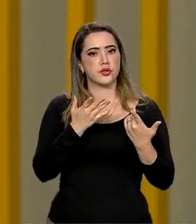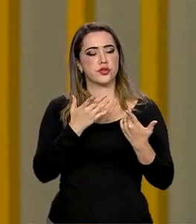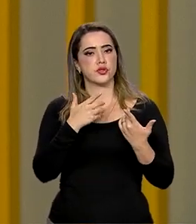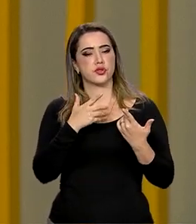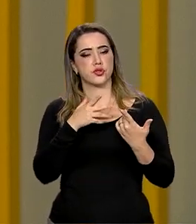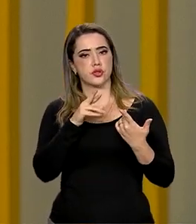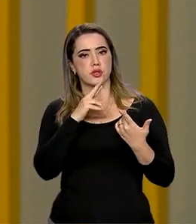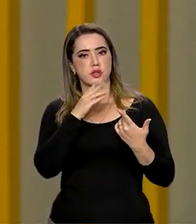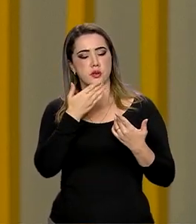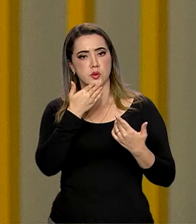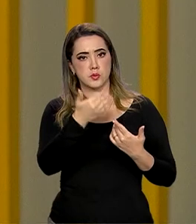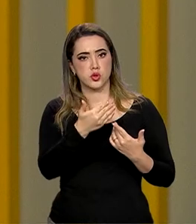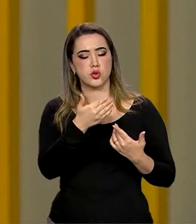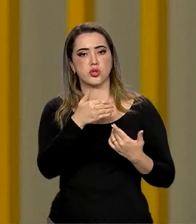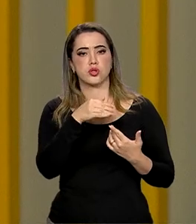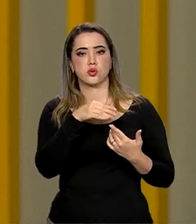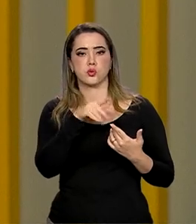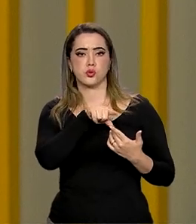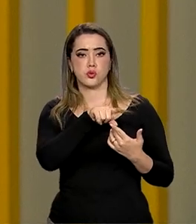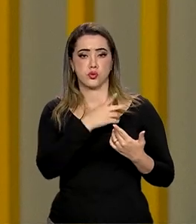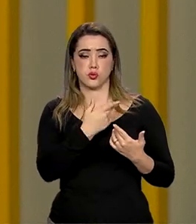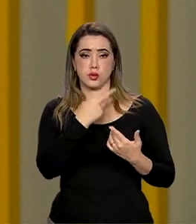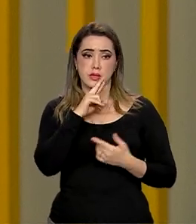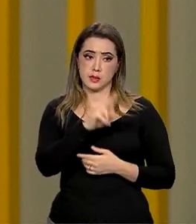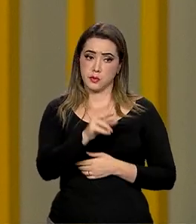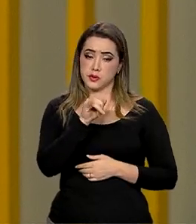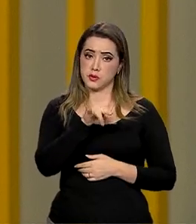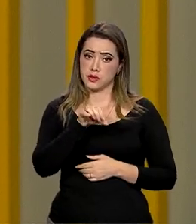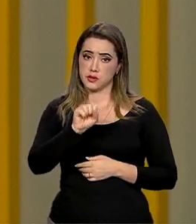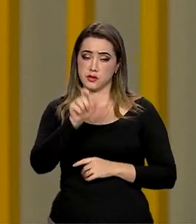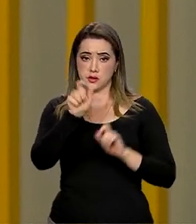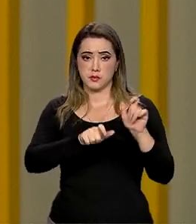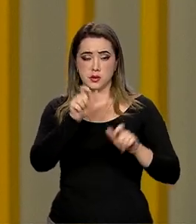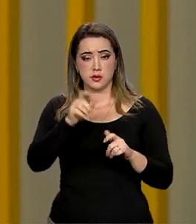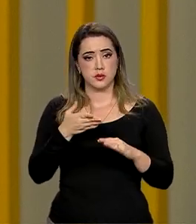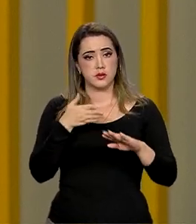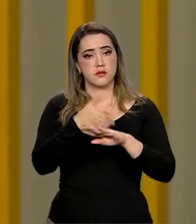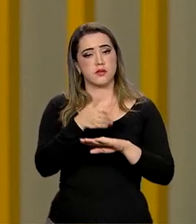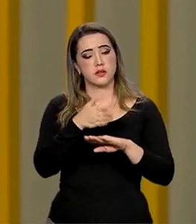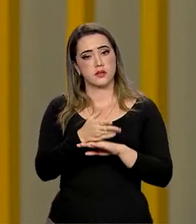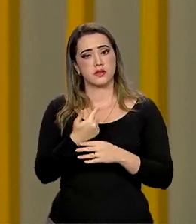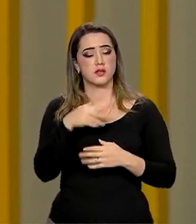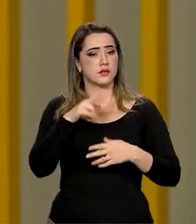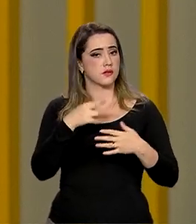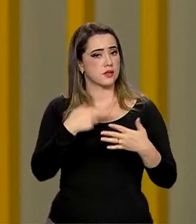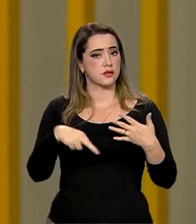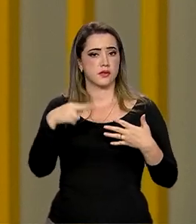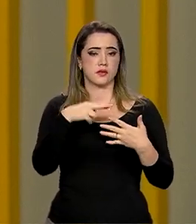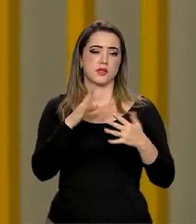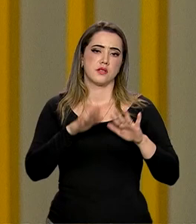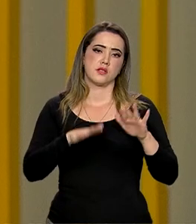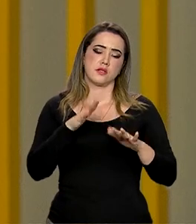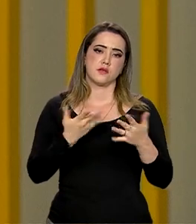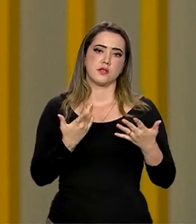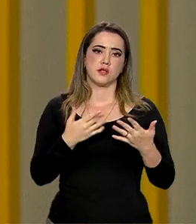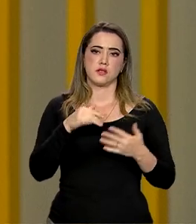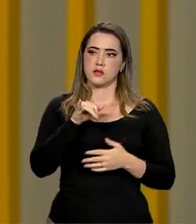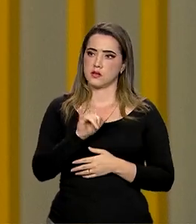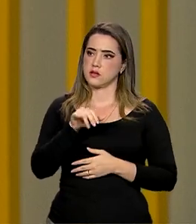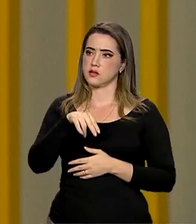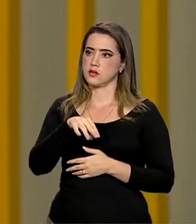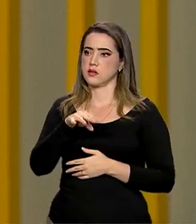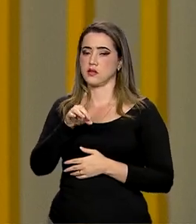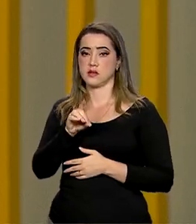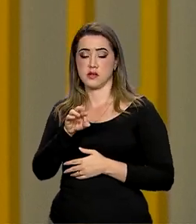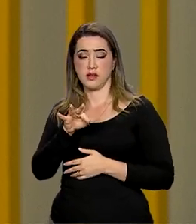INSS e, muitas vezes, o nosso segurado, o brasileiro que vai ali e tem o indeferimento, e, às vezes, o indeferimento é errado, a gente